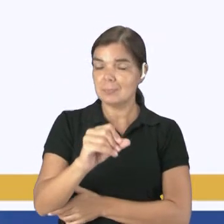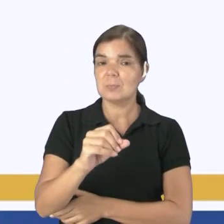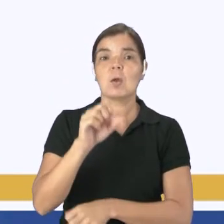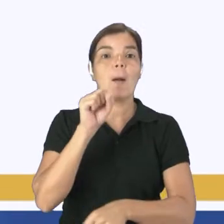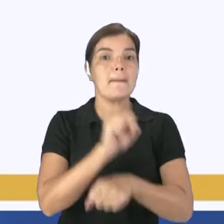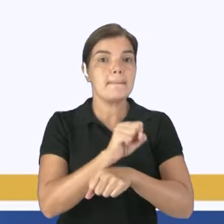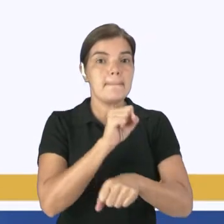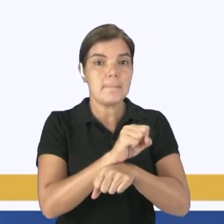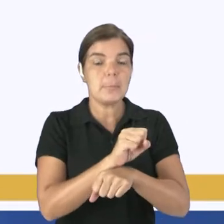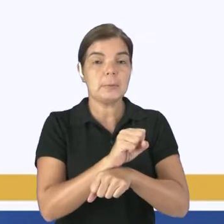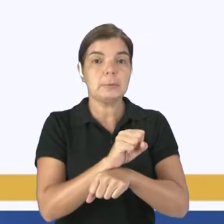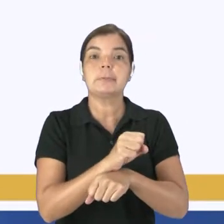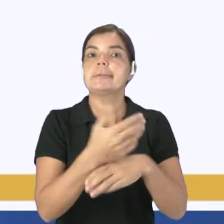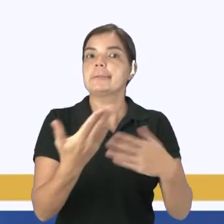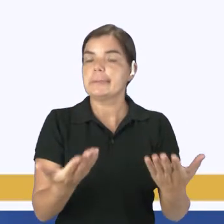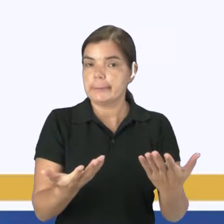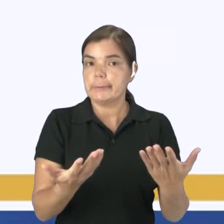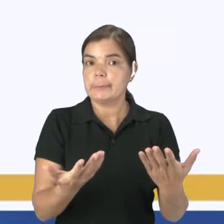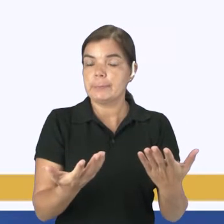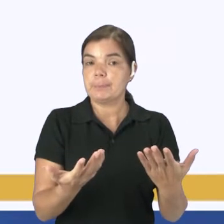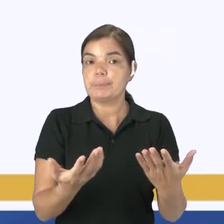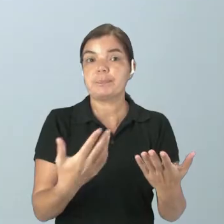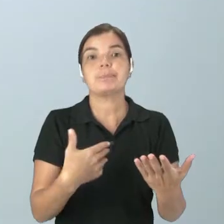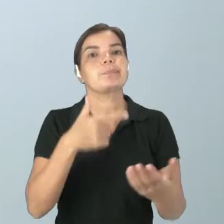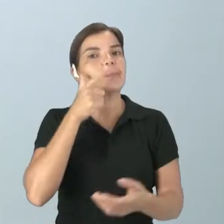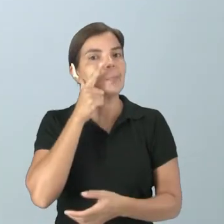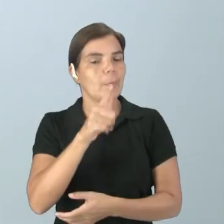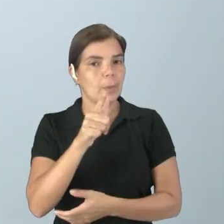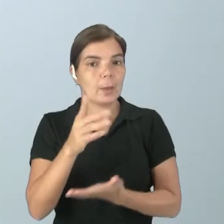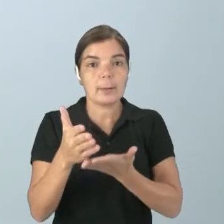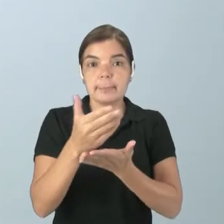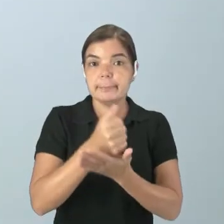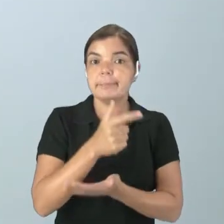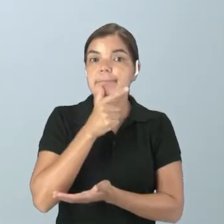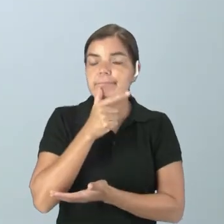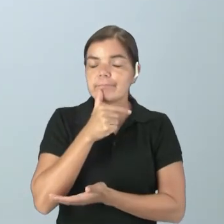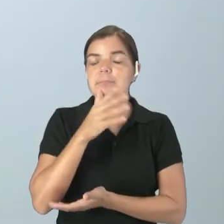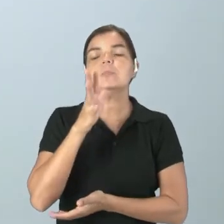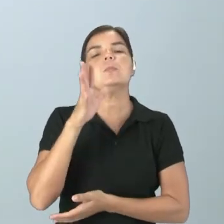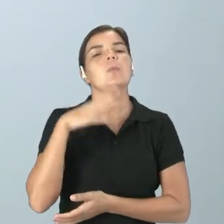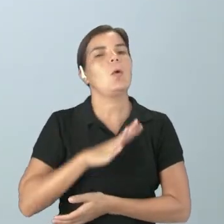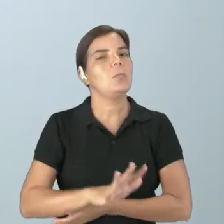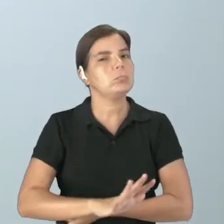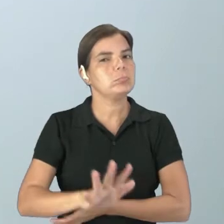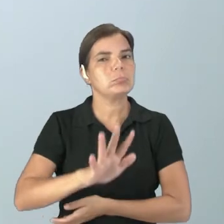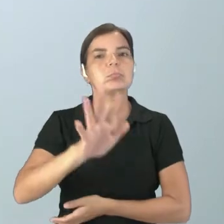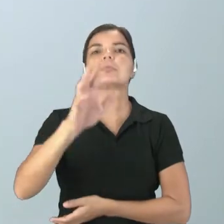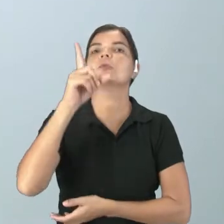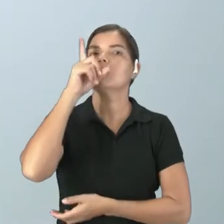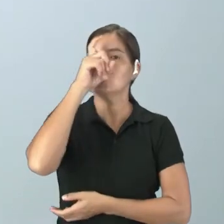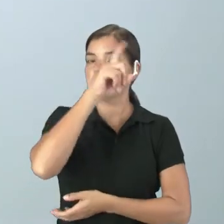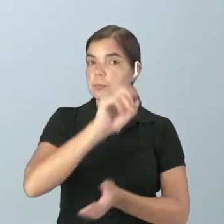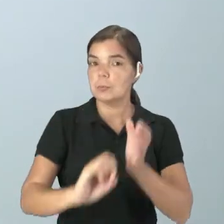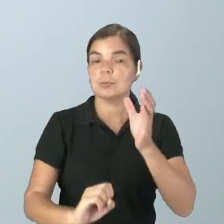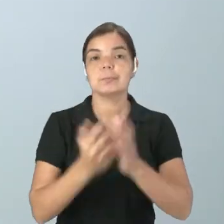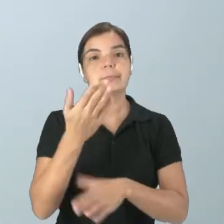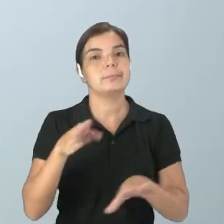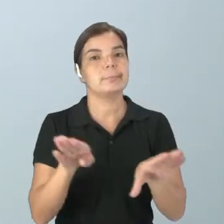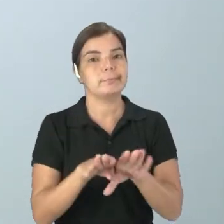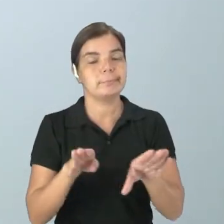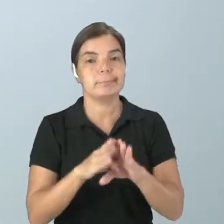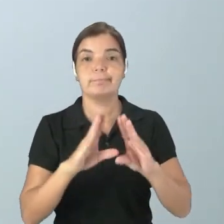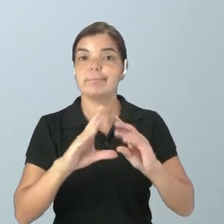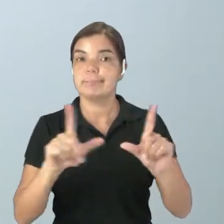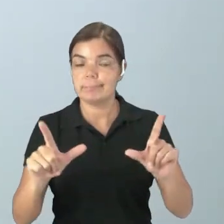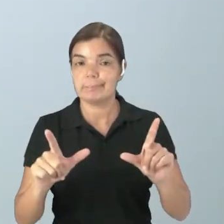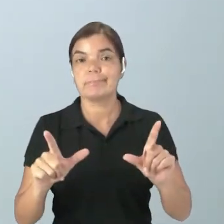momento. E aí, pra que se consiga recuperar essa água é um processo muito caro, um processo muito difícil de acontecer também. E é claro que não